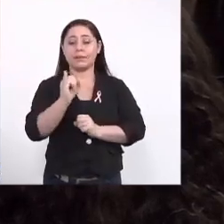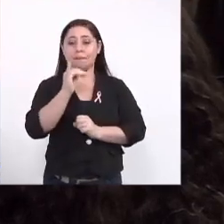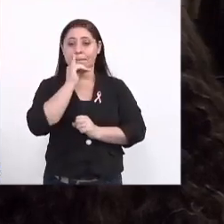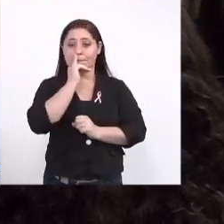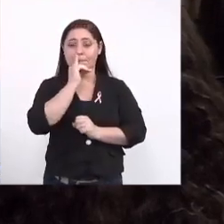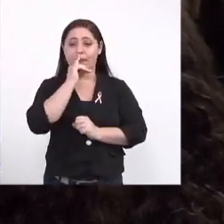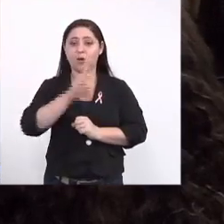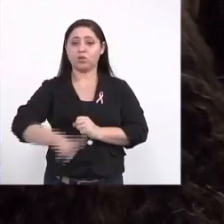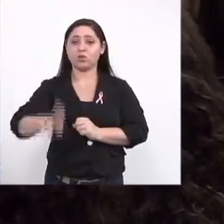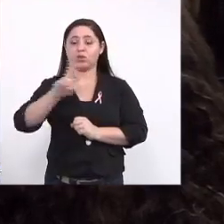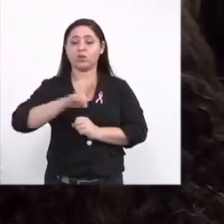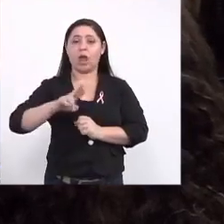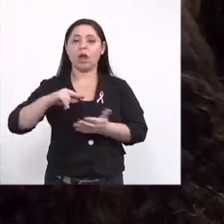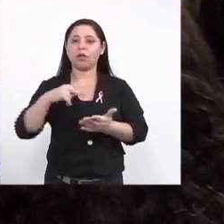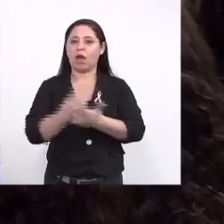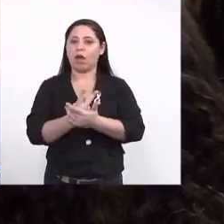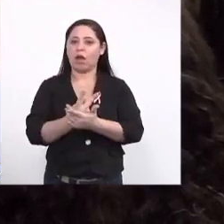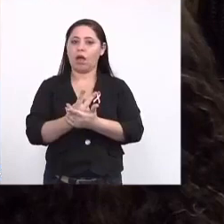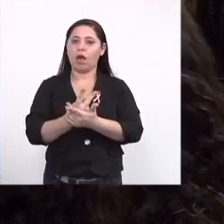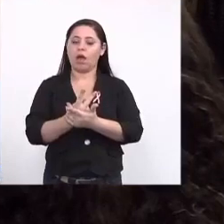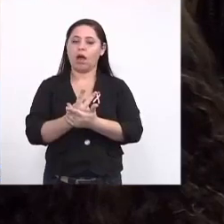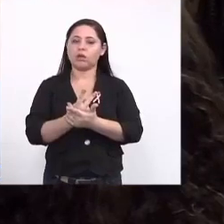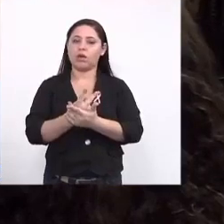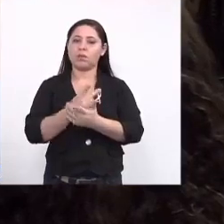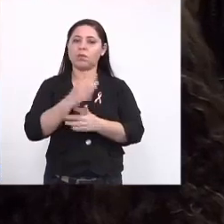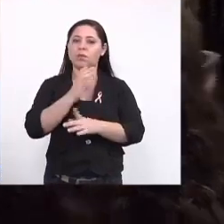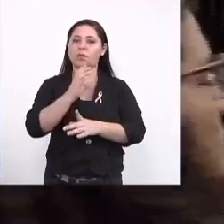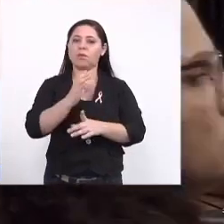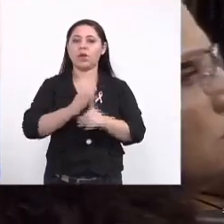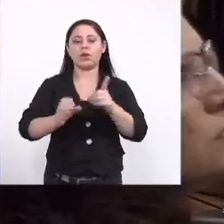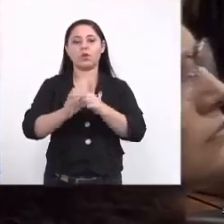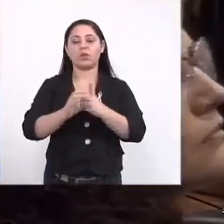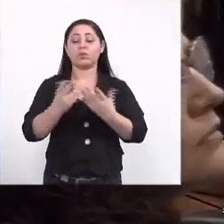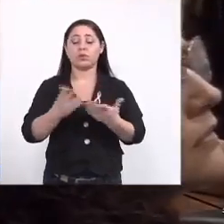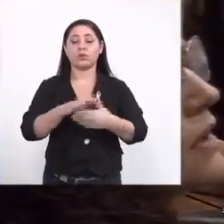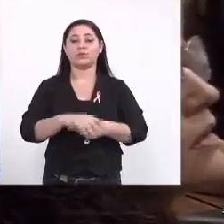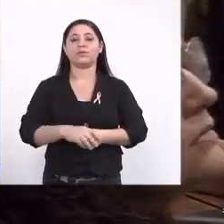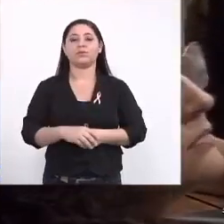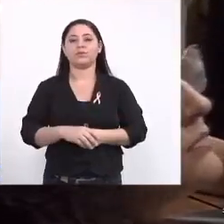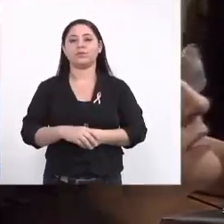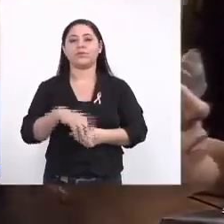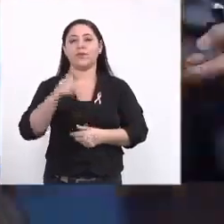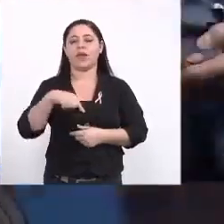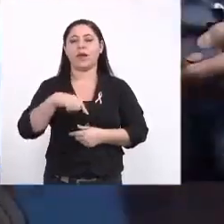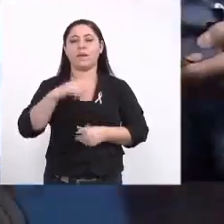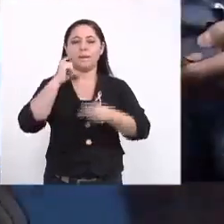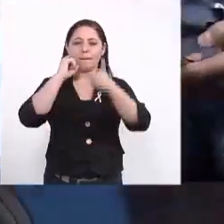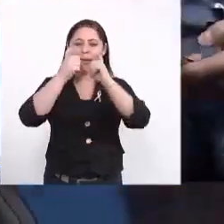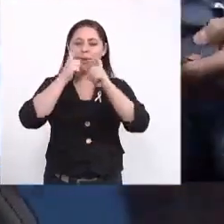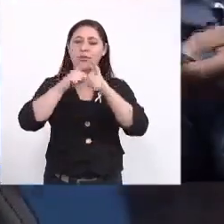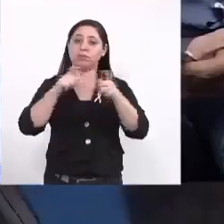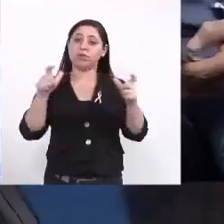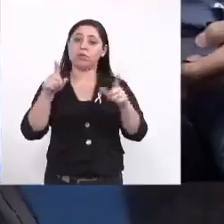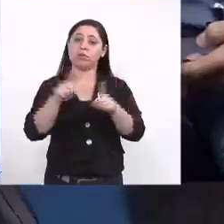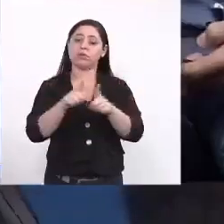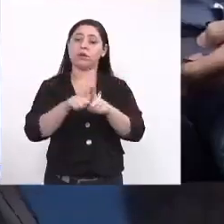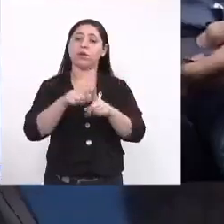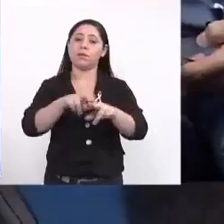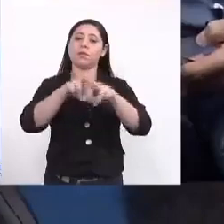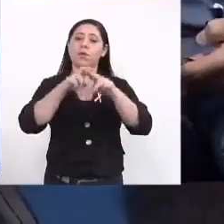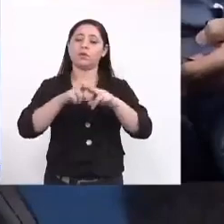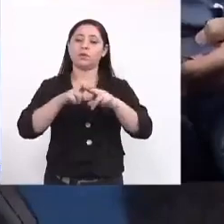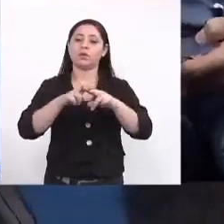utilizar de maneira errônea pela comunidade de uma forma geral então acho que essa é a nossa maior preocupação também por isso que nós